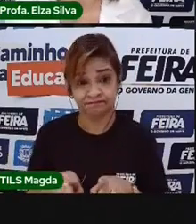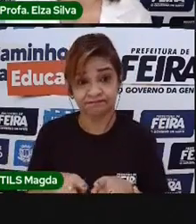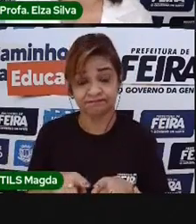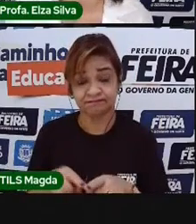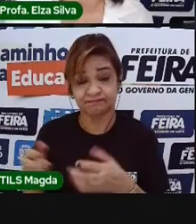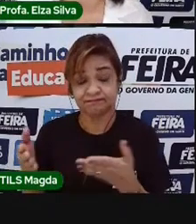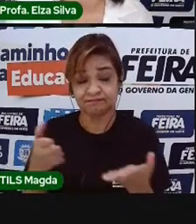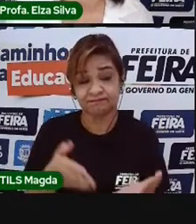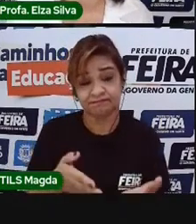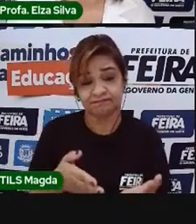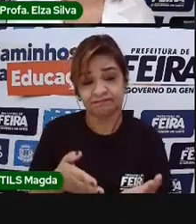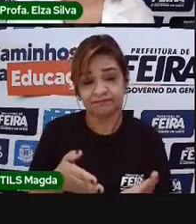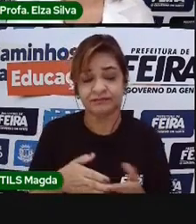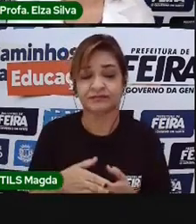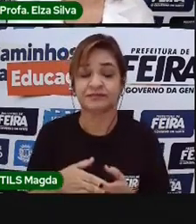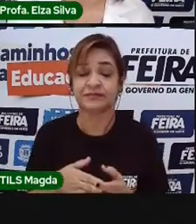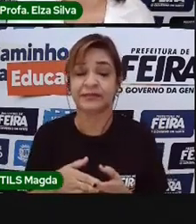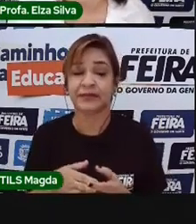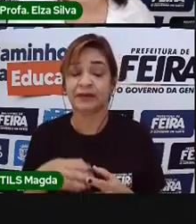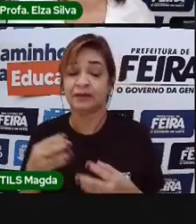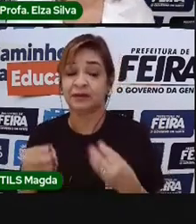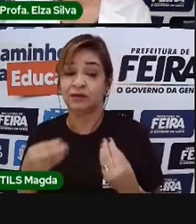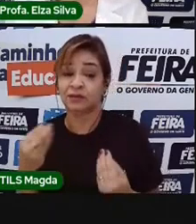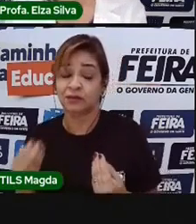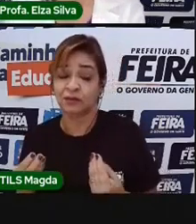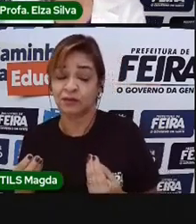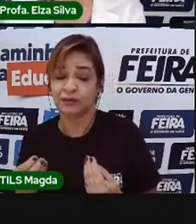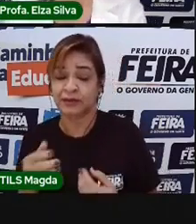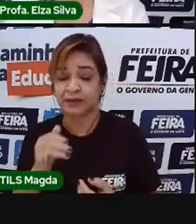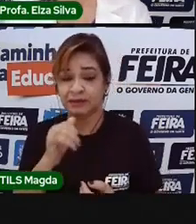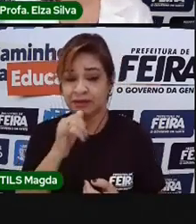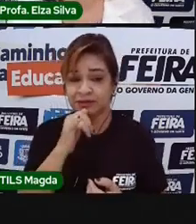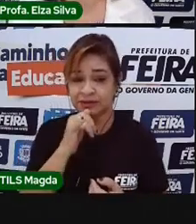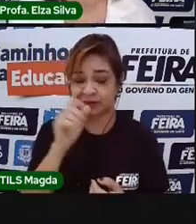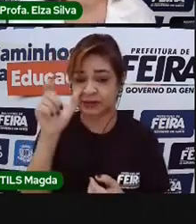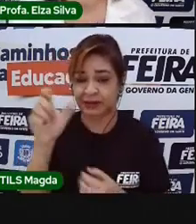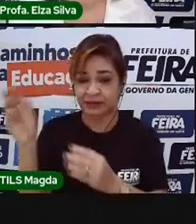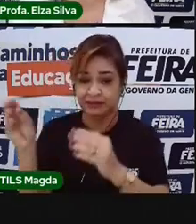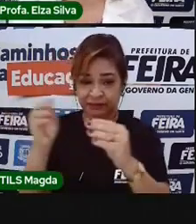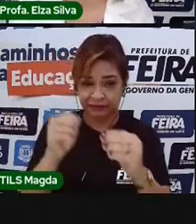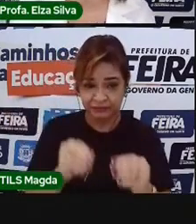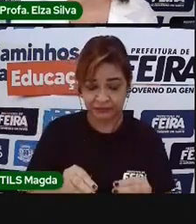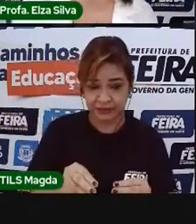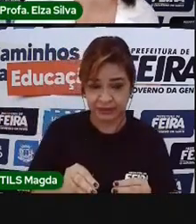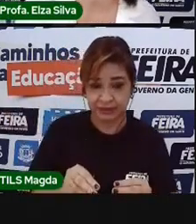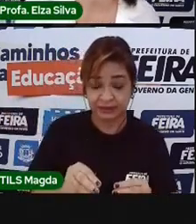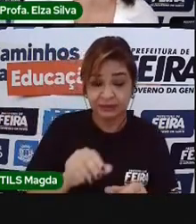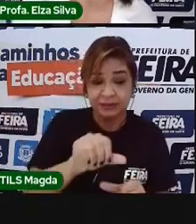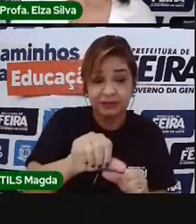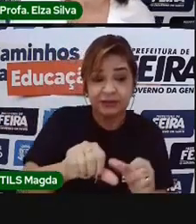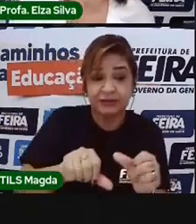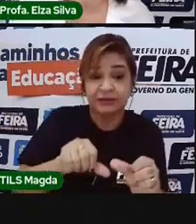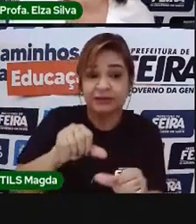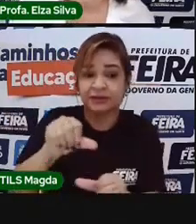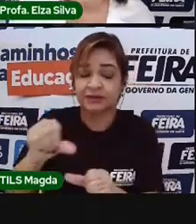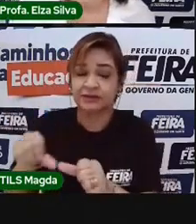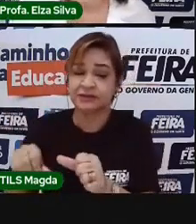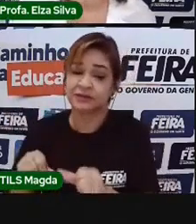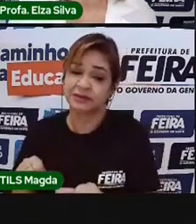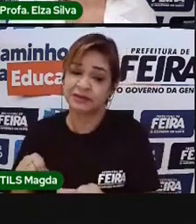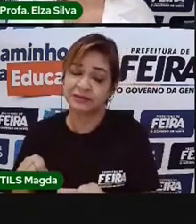aportuguesamento. A adaptação que essa palavra sofre quando chega aqui em nosso país.